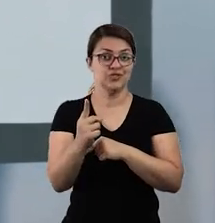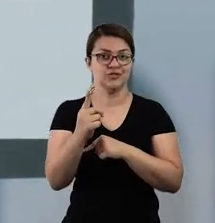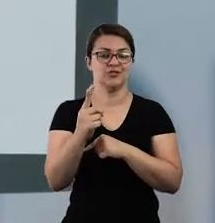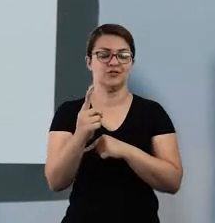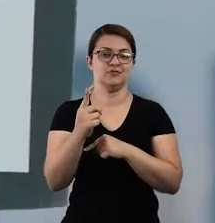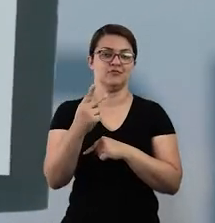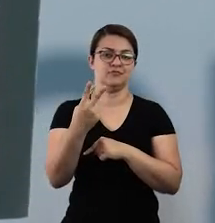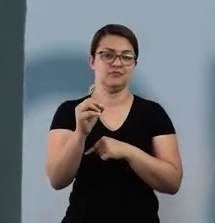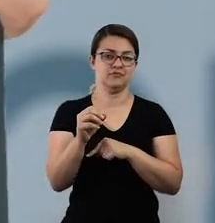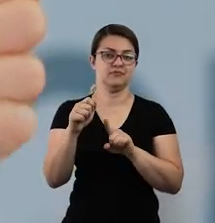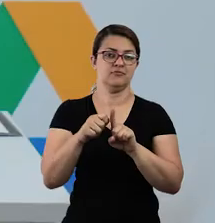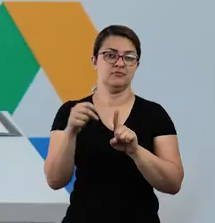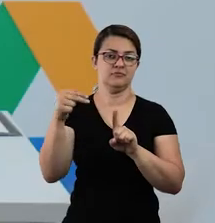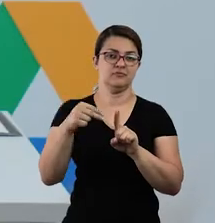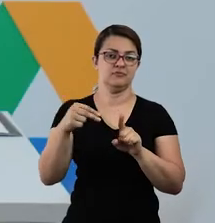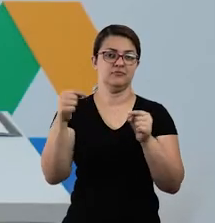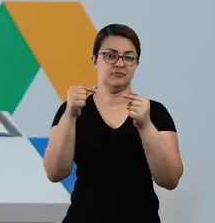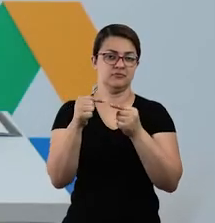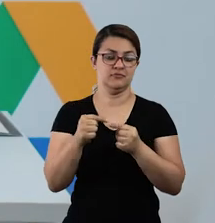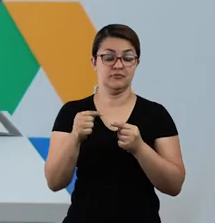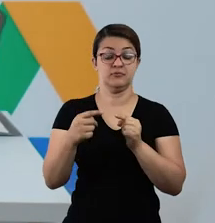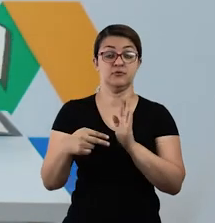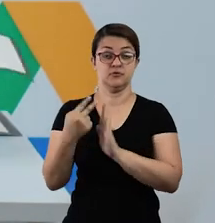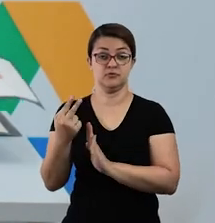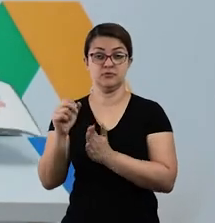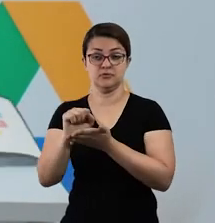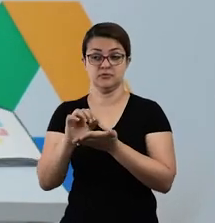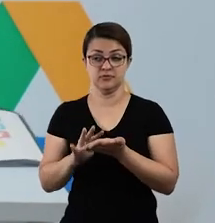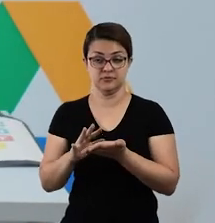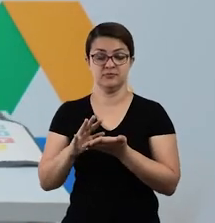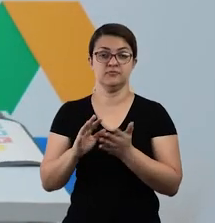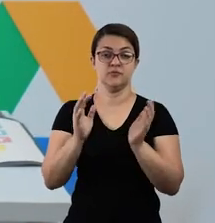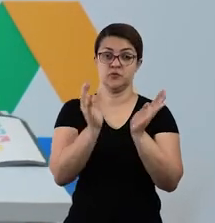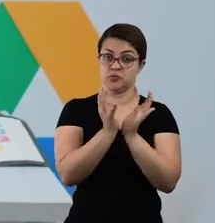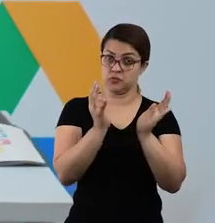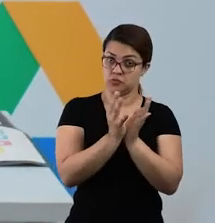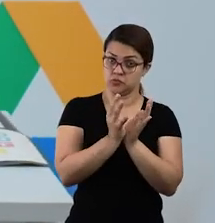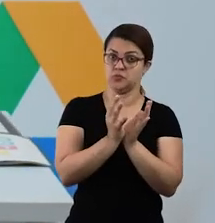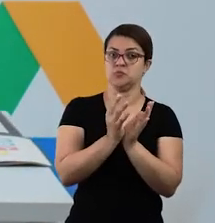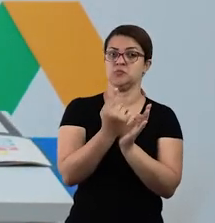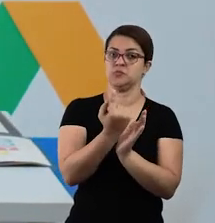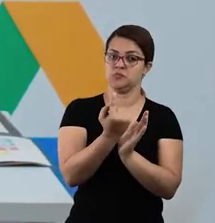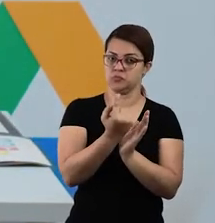de novembro, tá? E a segunda atividade ainda para o termo 1,